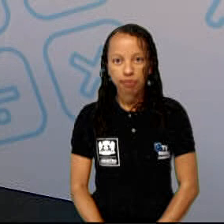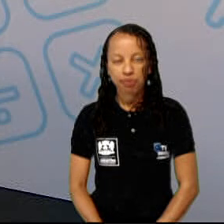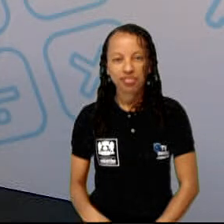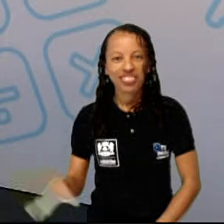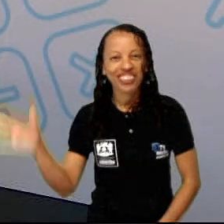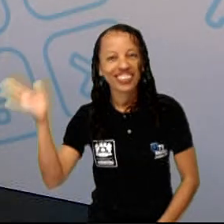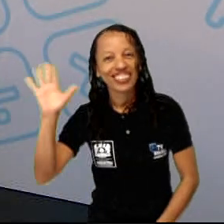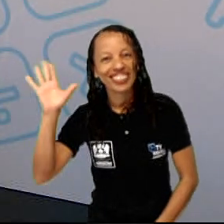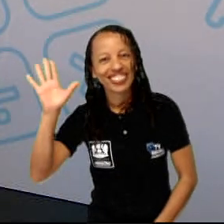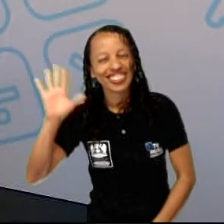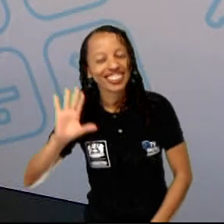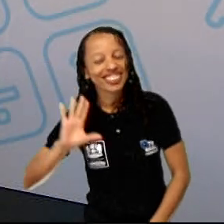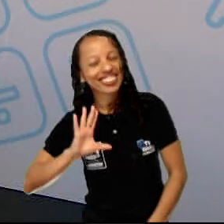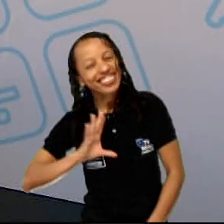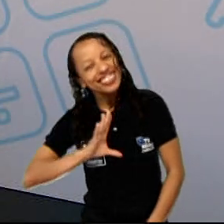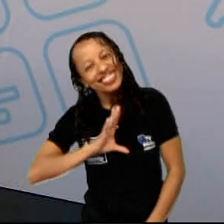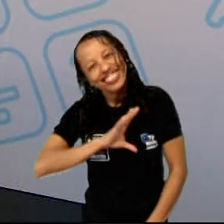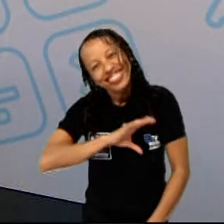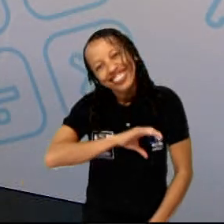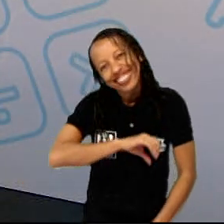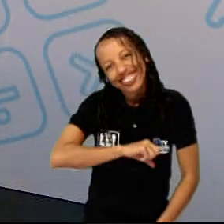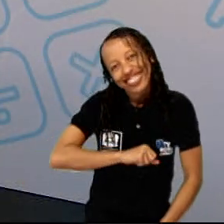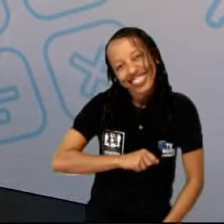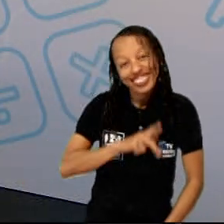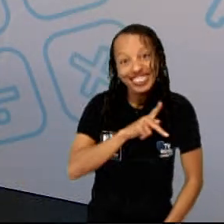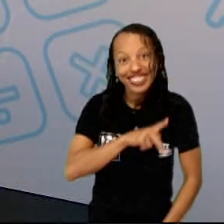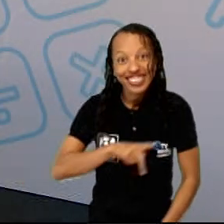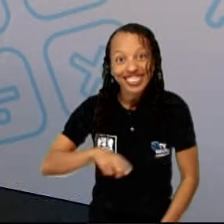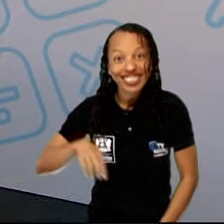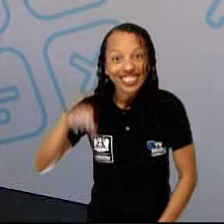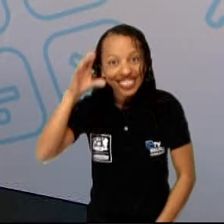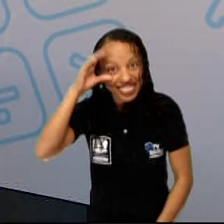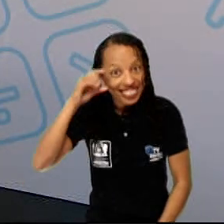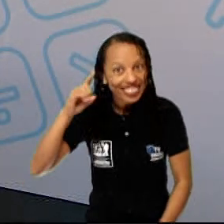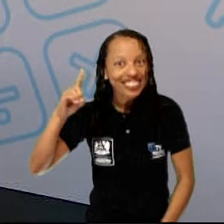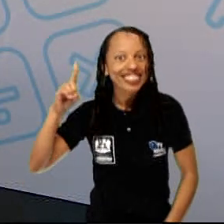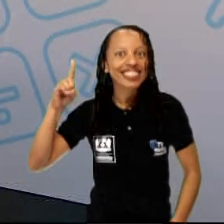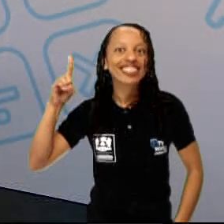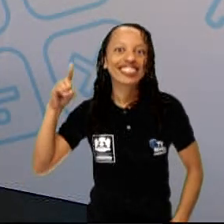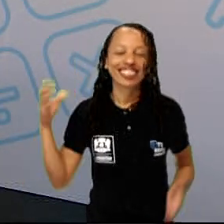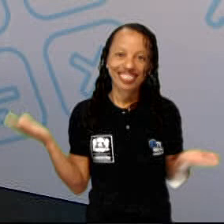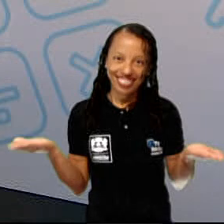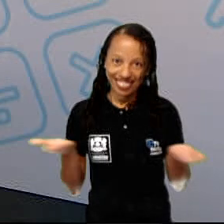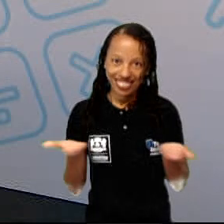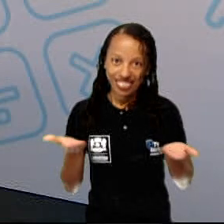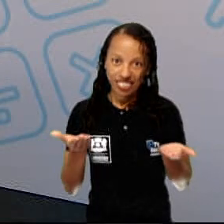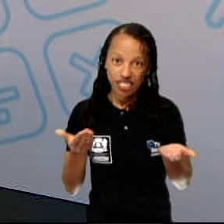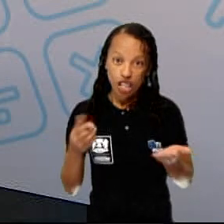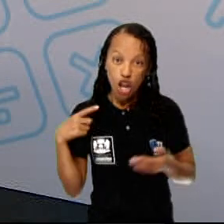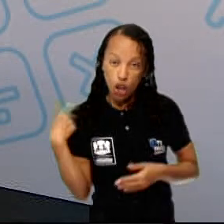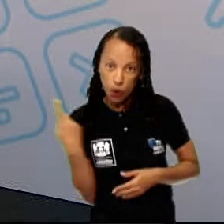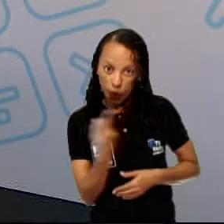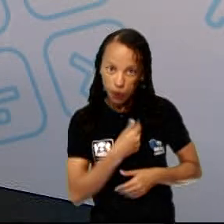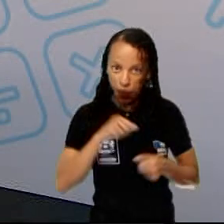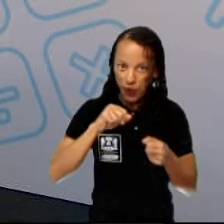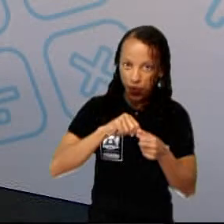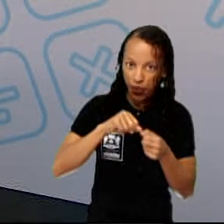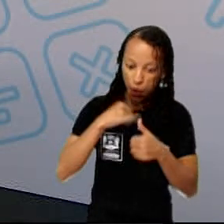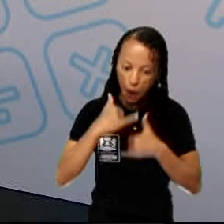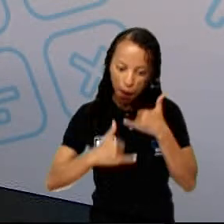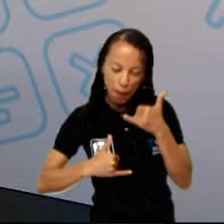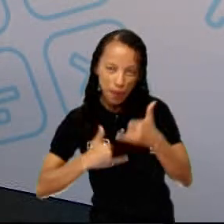Olá, amores! Tia Drica está aqui hoje para a gente fazer uma brincadeira